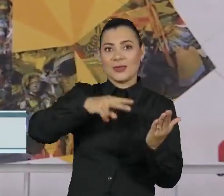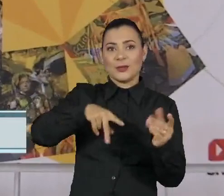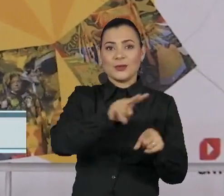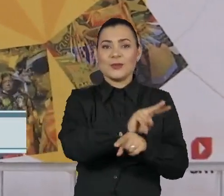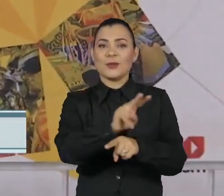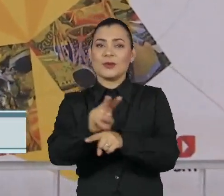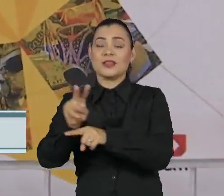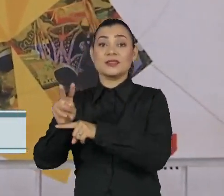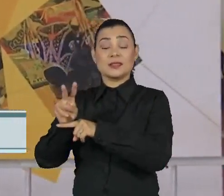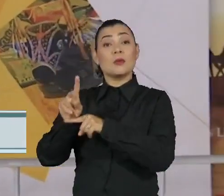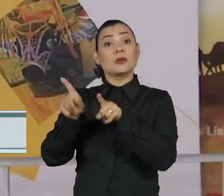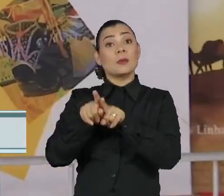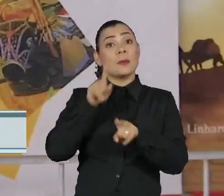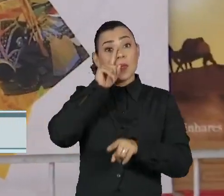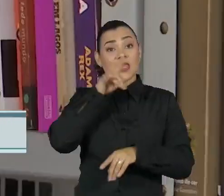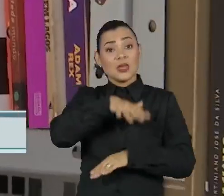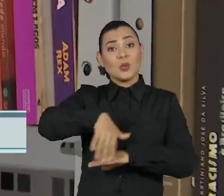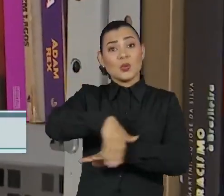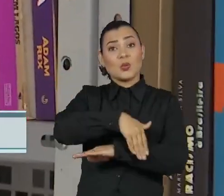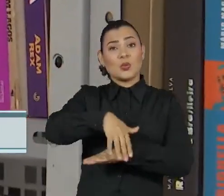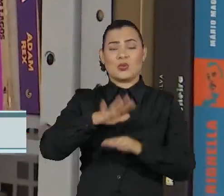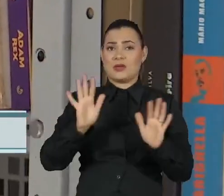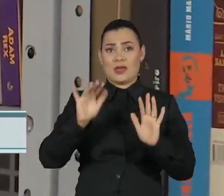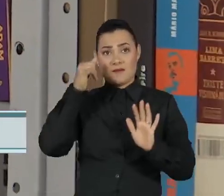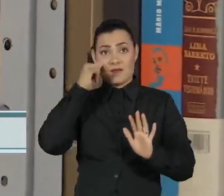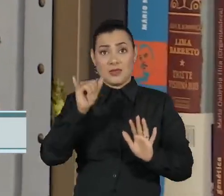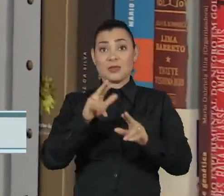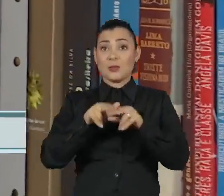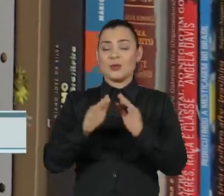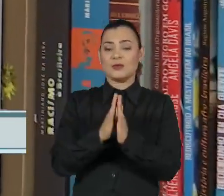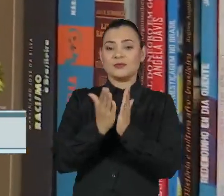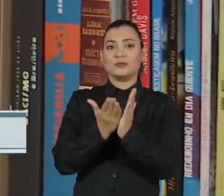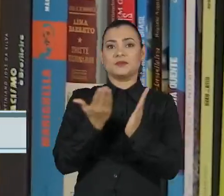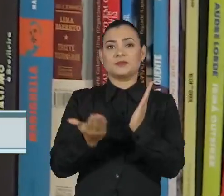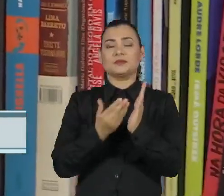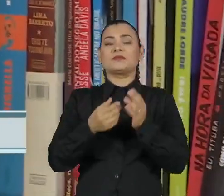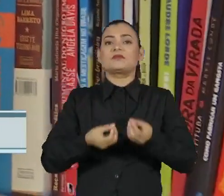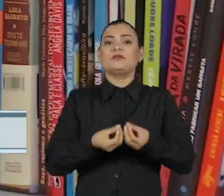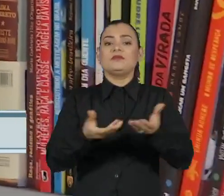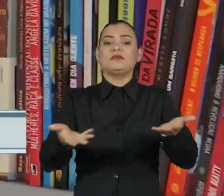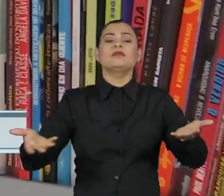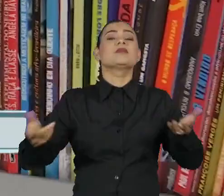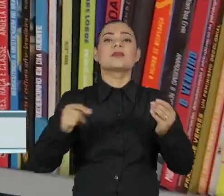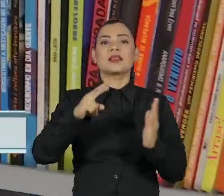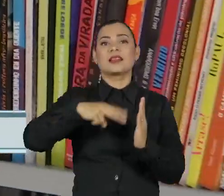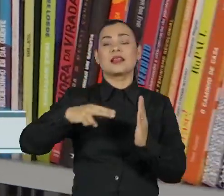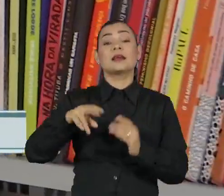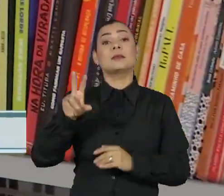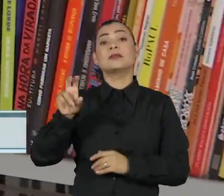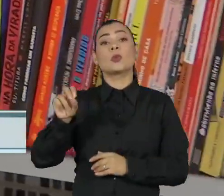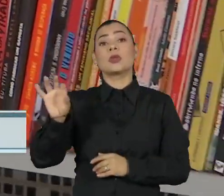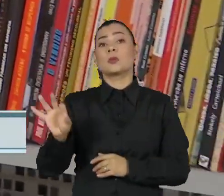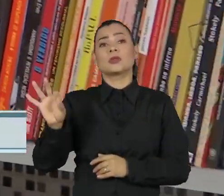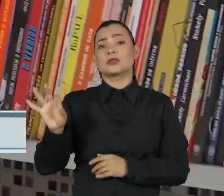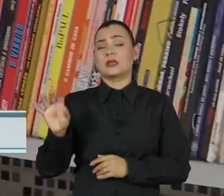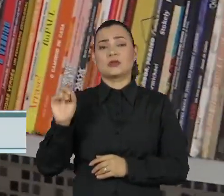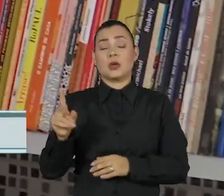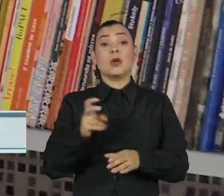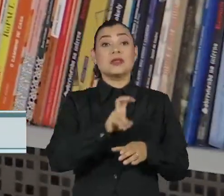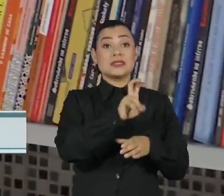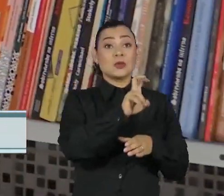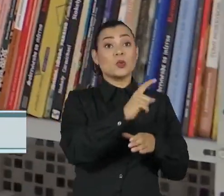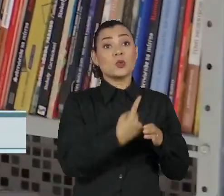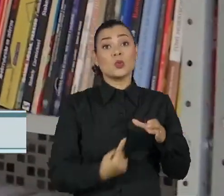proteção contra os perigos da rua. Segundo o Instituto Pró-Livro, metade dos brasileiros são leitores. E apenas um a cada